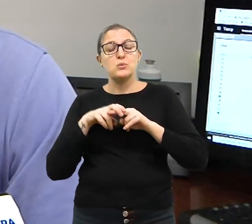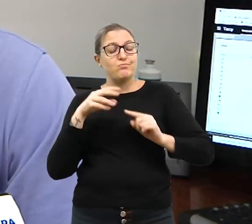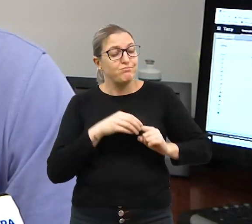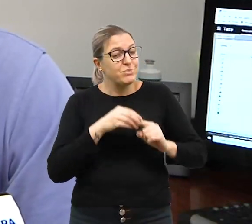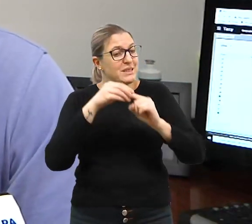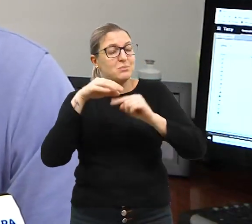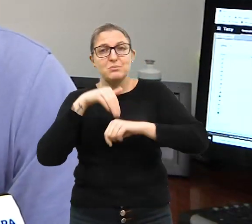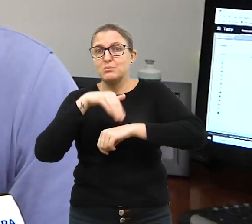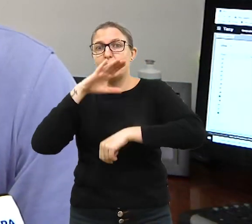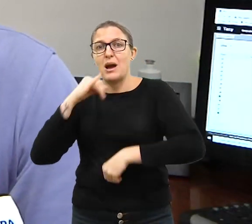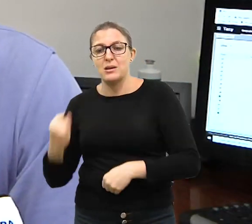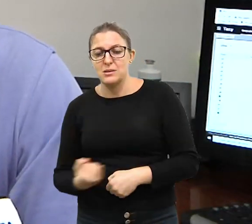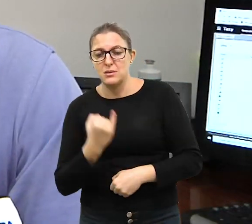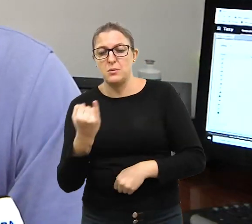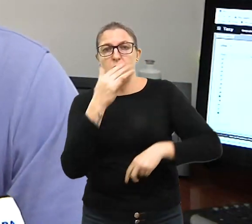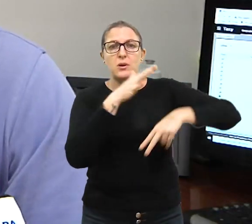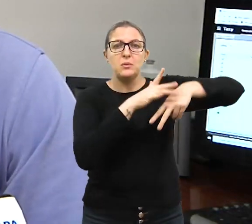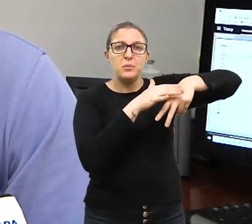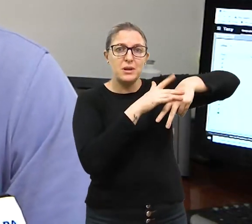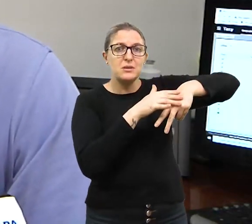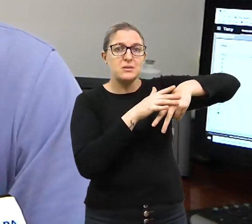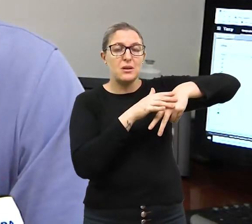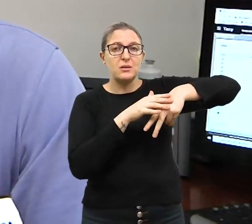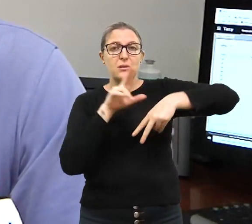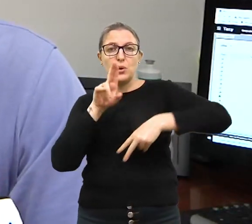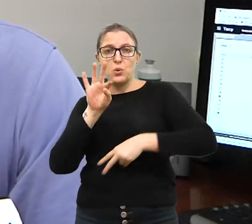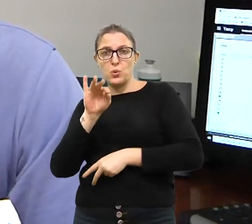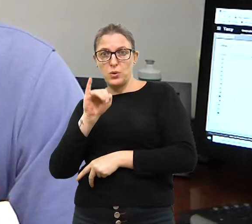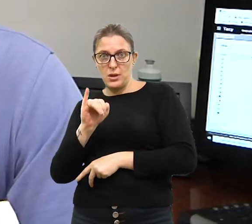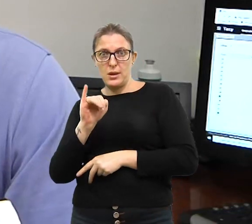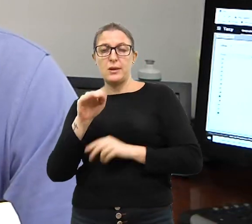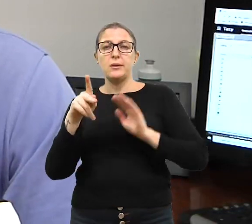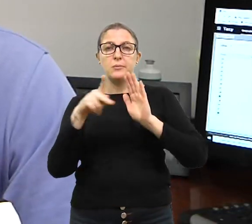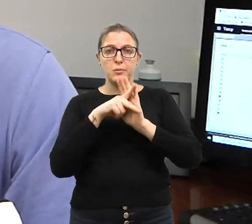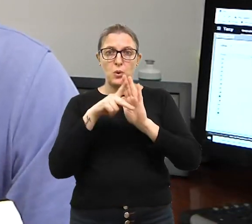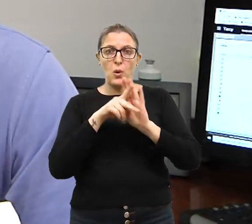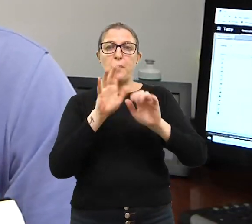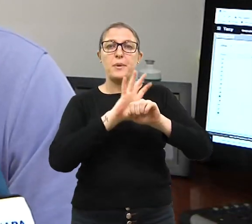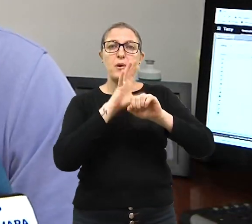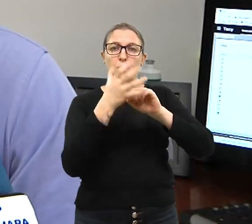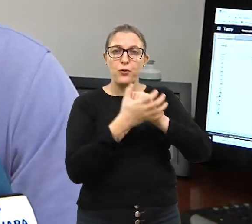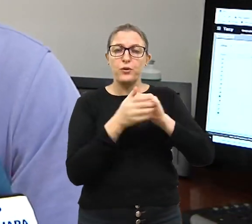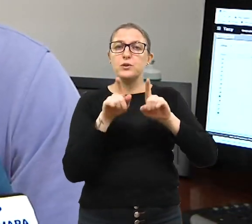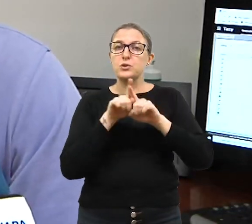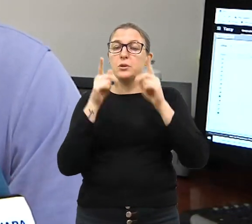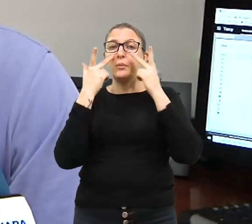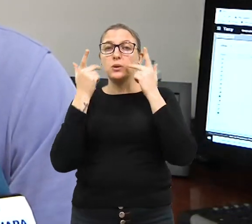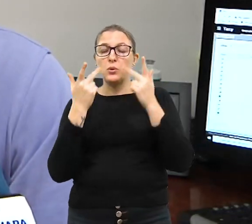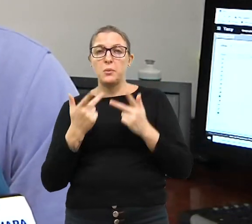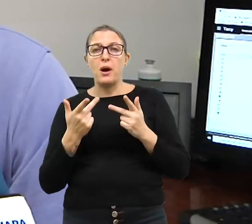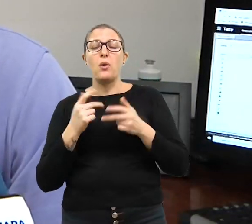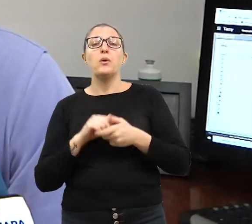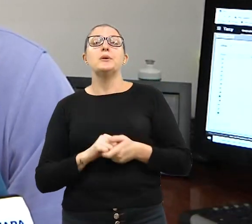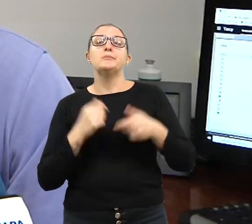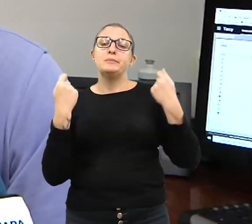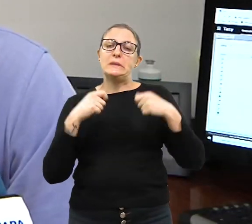na UTI geral e também as cirurgias de emergência que, infelizmente, nesse momento também não diminuíram, a gente teve que suspender as cirurgias eletivas de